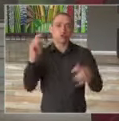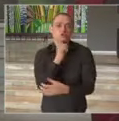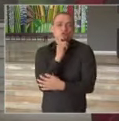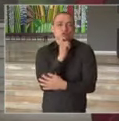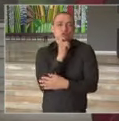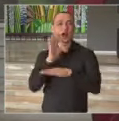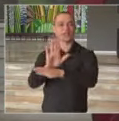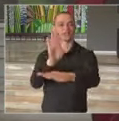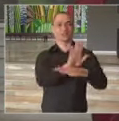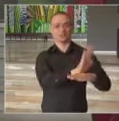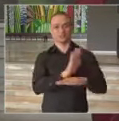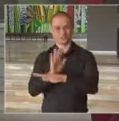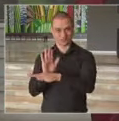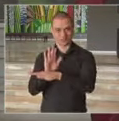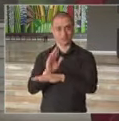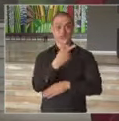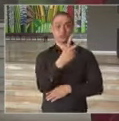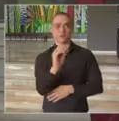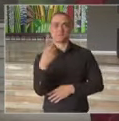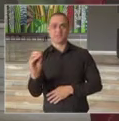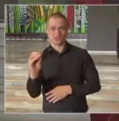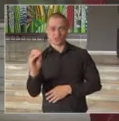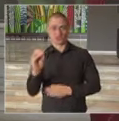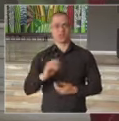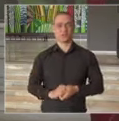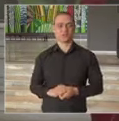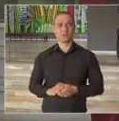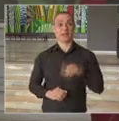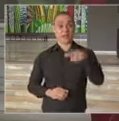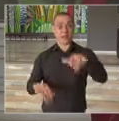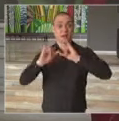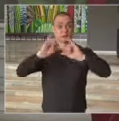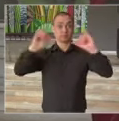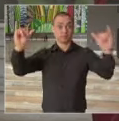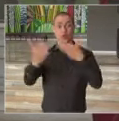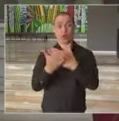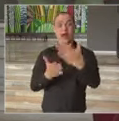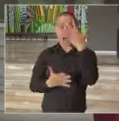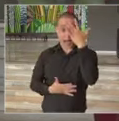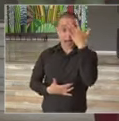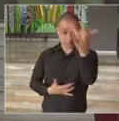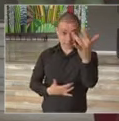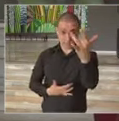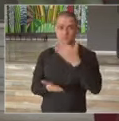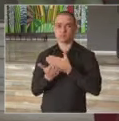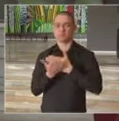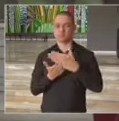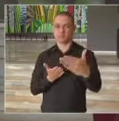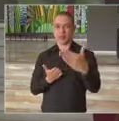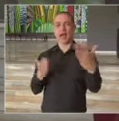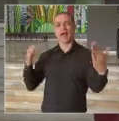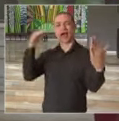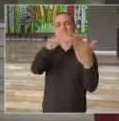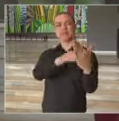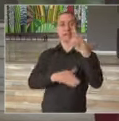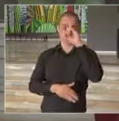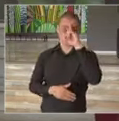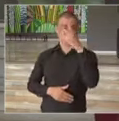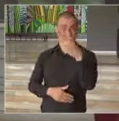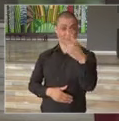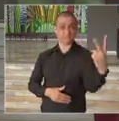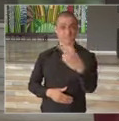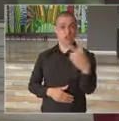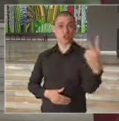2020. A campanha começa amanhã e vai até o dia 22